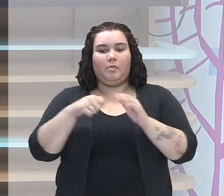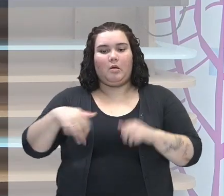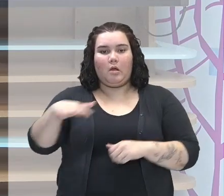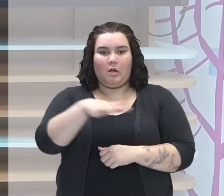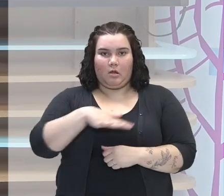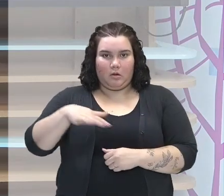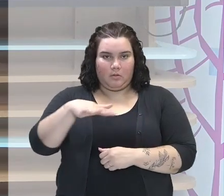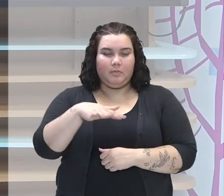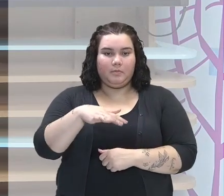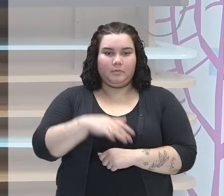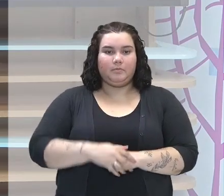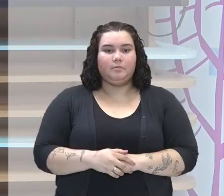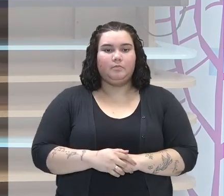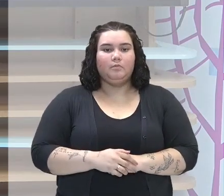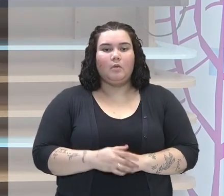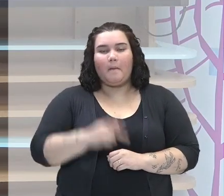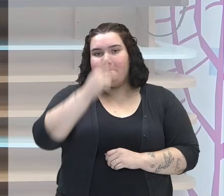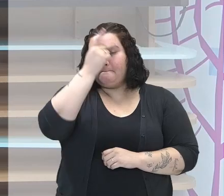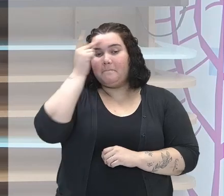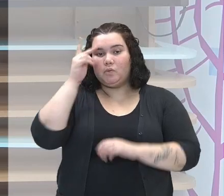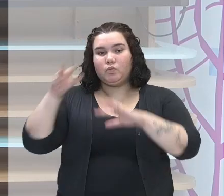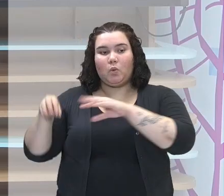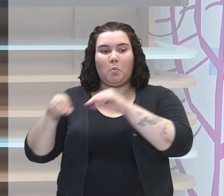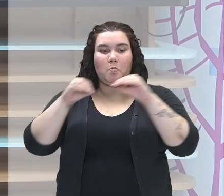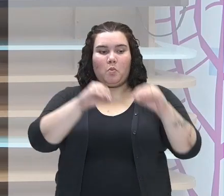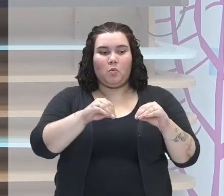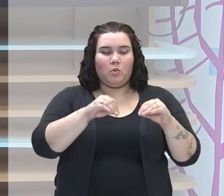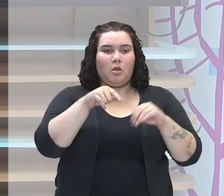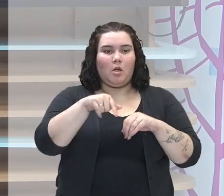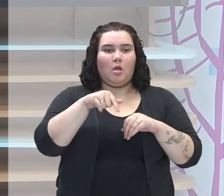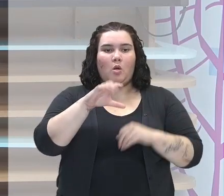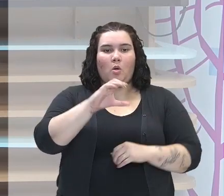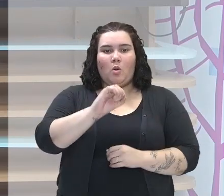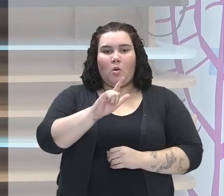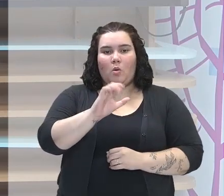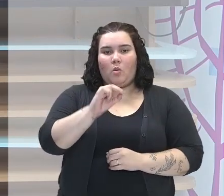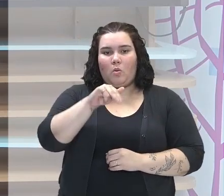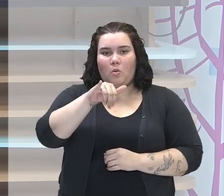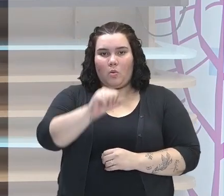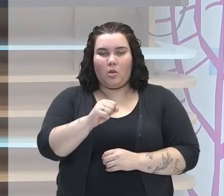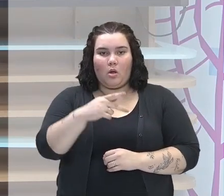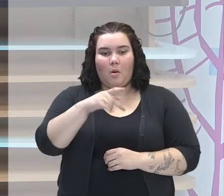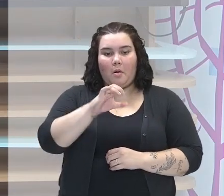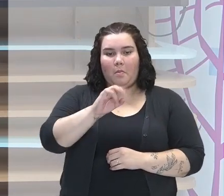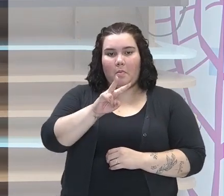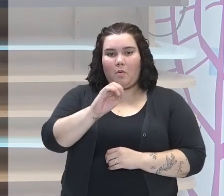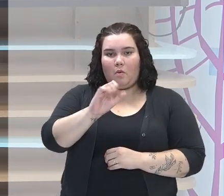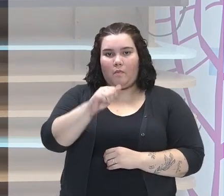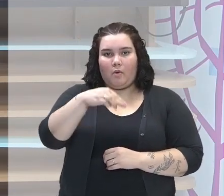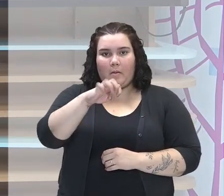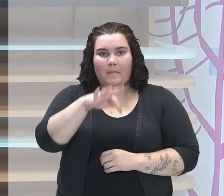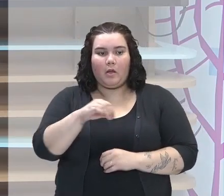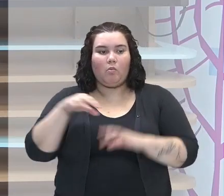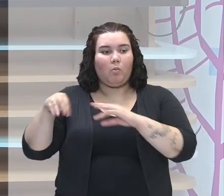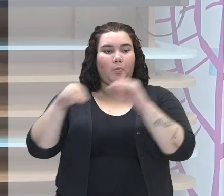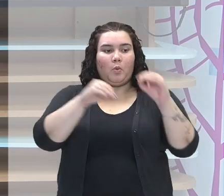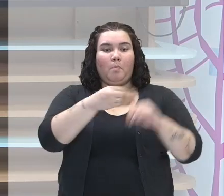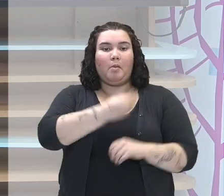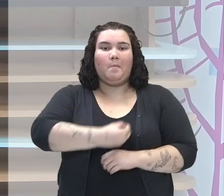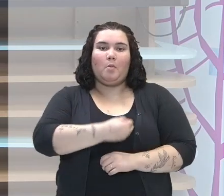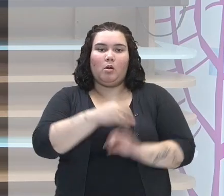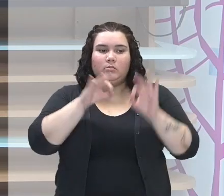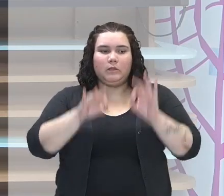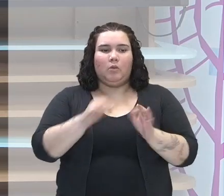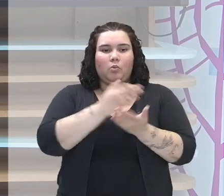área. As pessoas que foram para as regiões de colônia de povoamento, elas foram morar, elas foram viver ali, reconstruir as suas vidas,